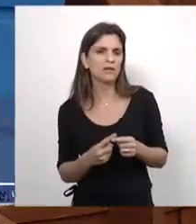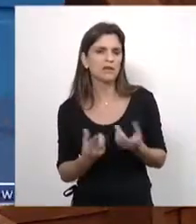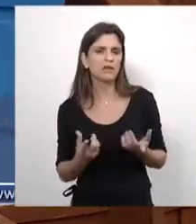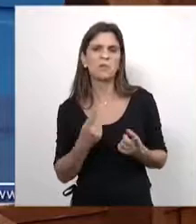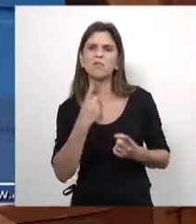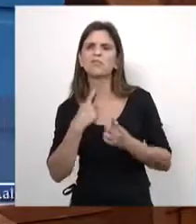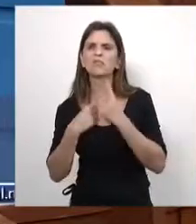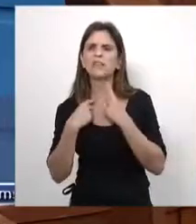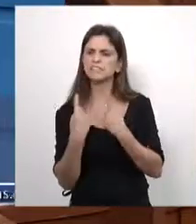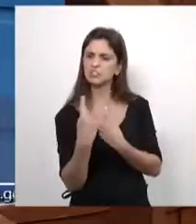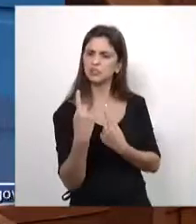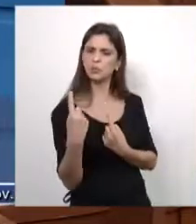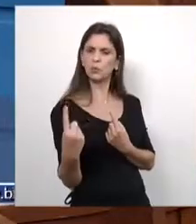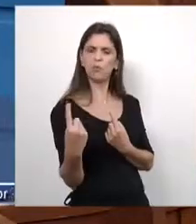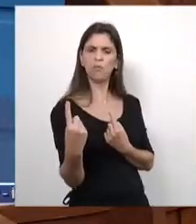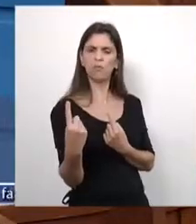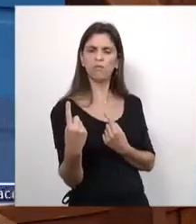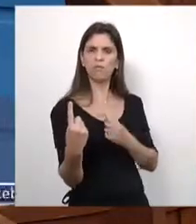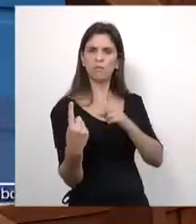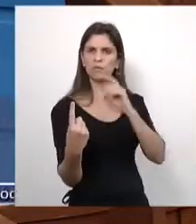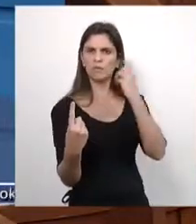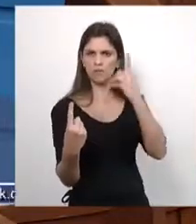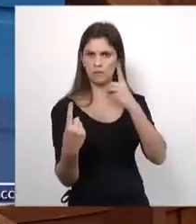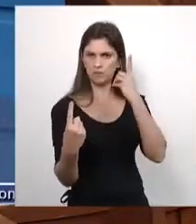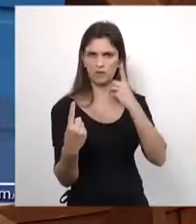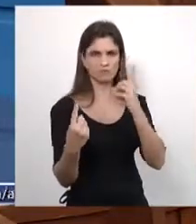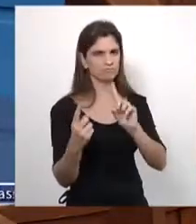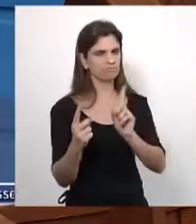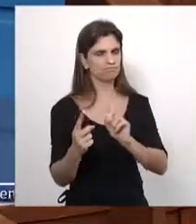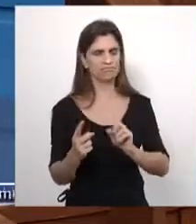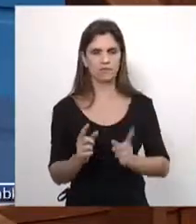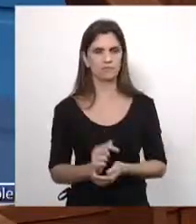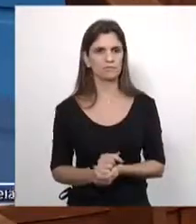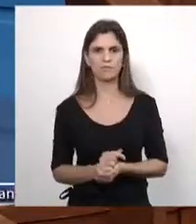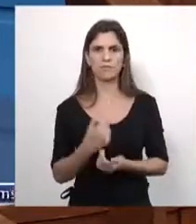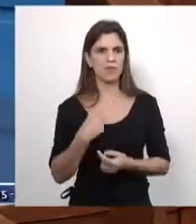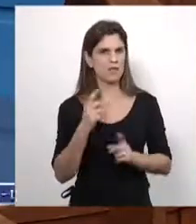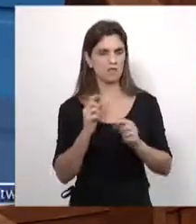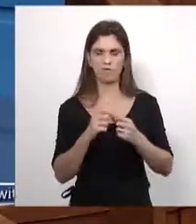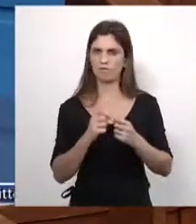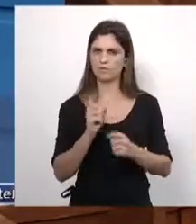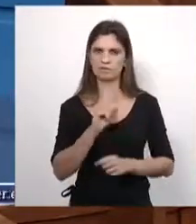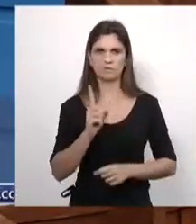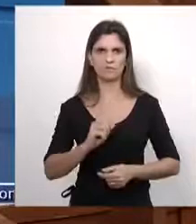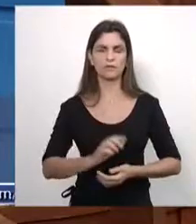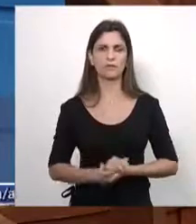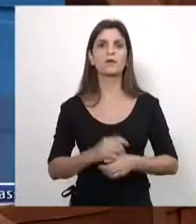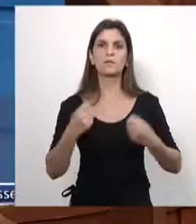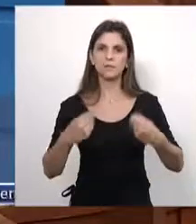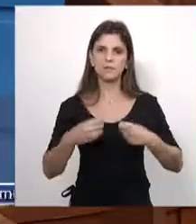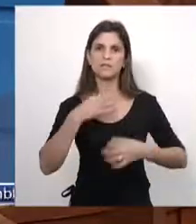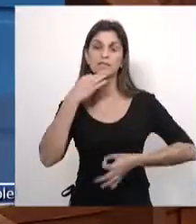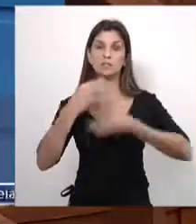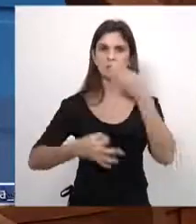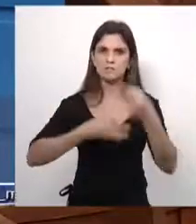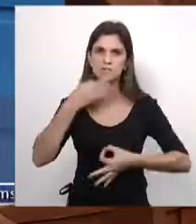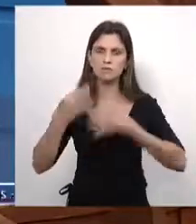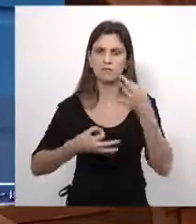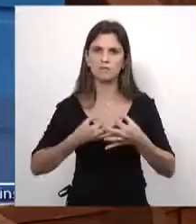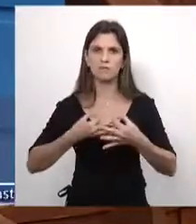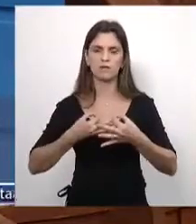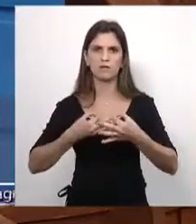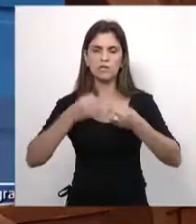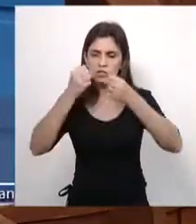deseja fazer que não tenha competência de convencer os demais deputados, aí eu não vou fazer isso. A gente precisa ter um argumento suficiente para convencer aqui, não